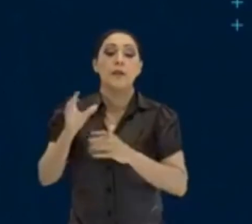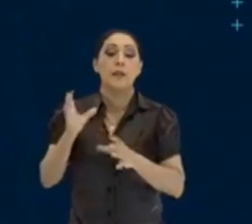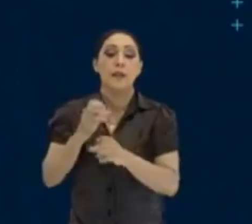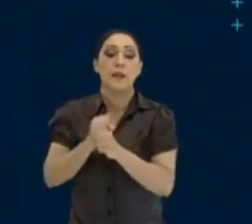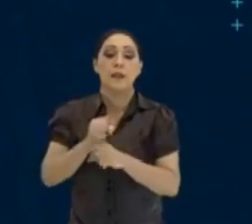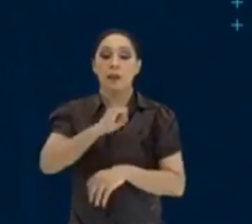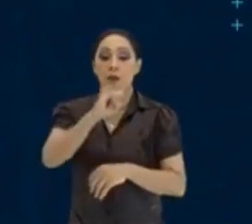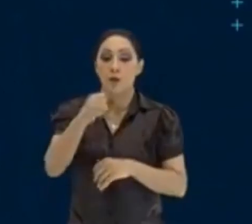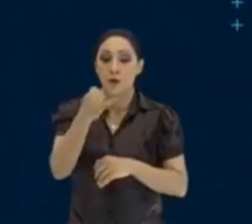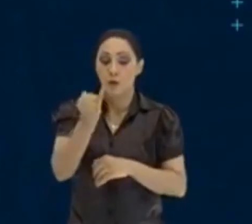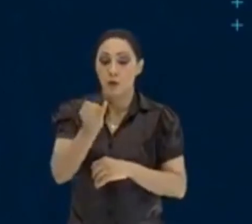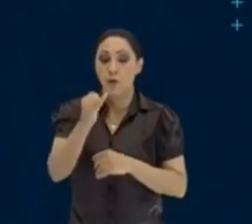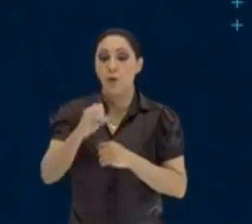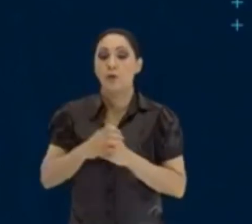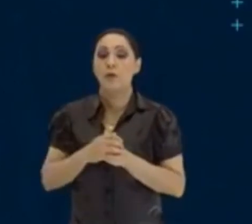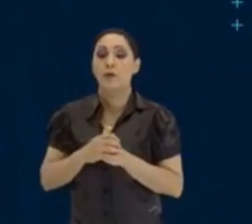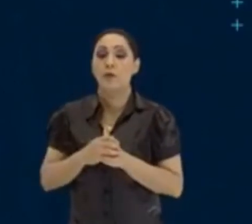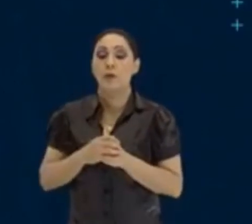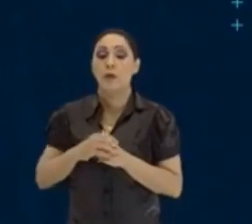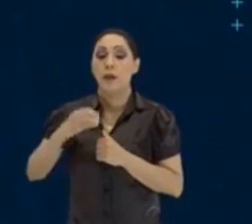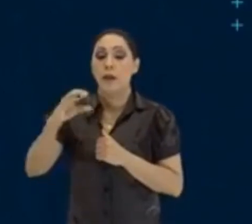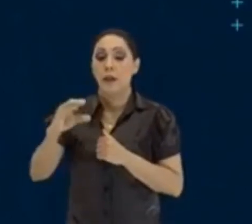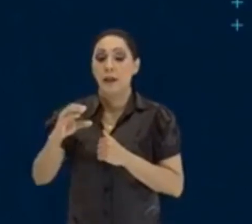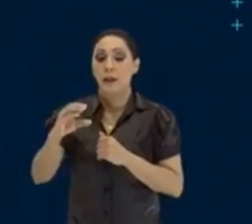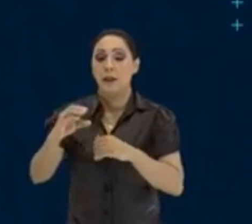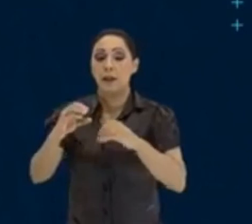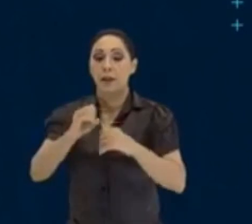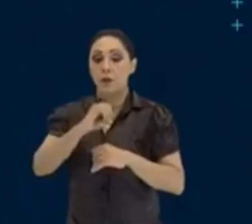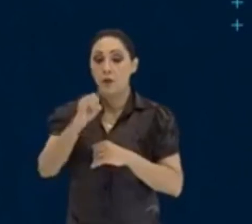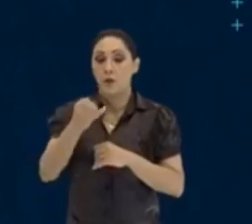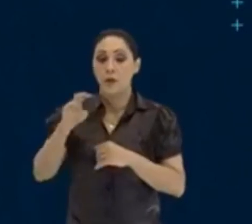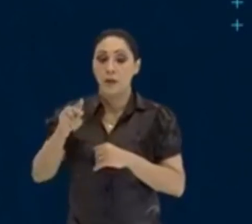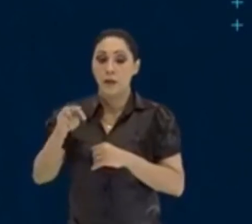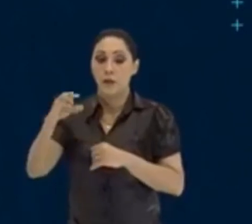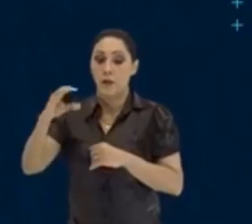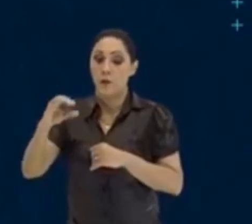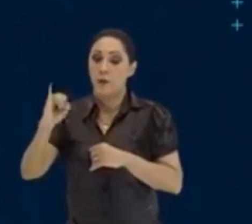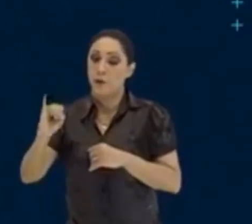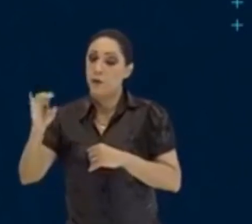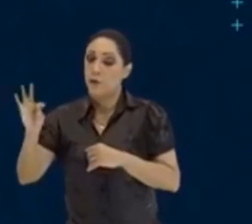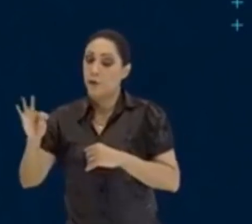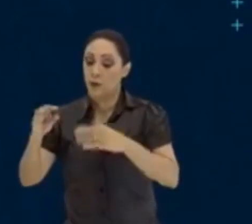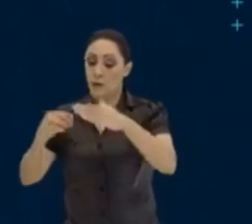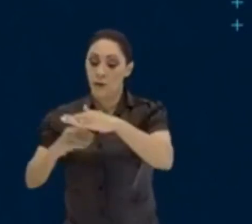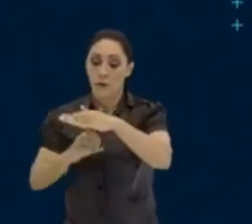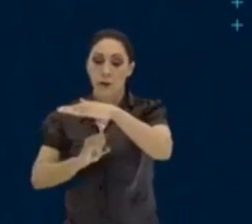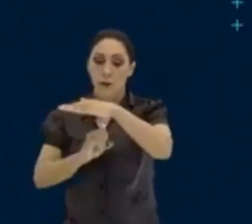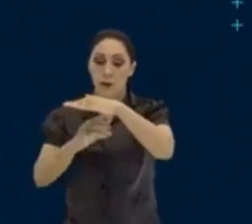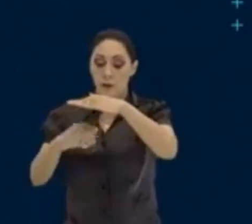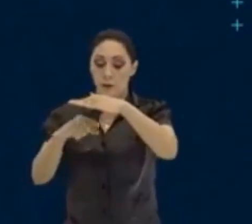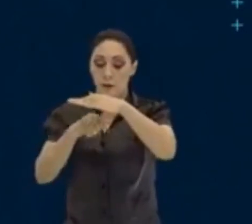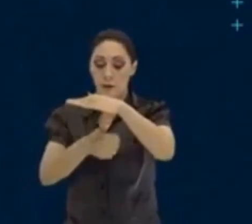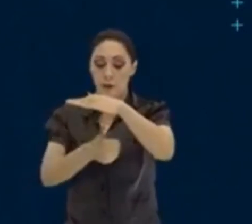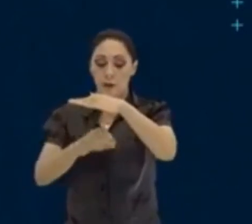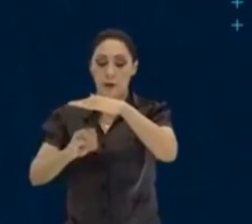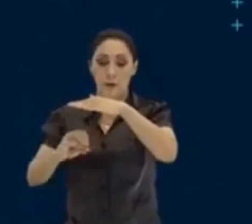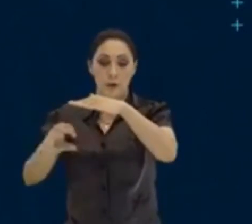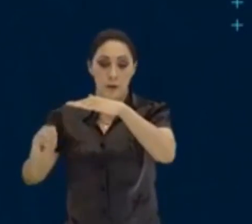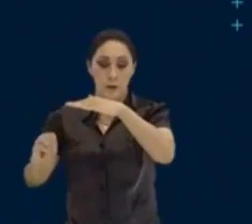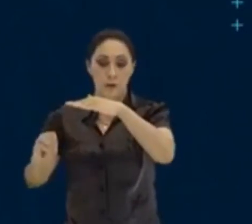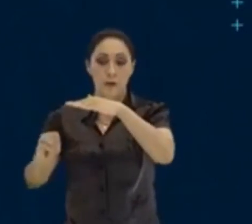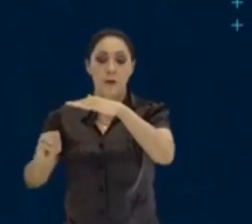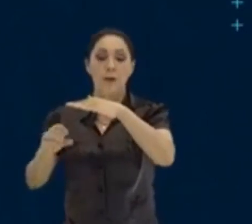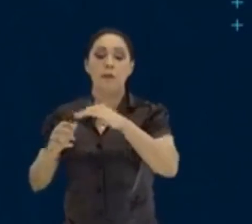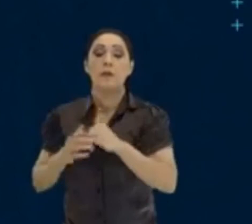Juros é capital, taxa vezes tempo, dividido por 100. Aqui, por que eu dividi por 100? Porque a taxa está em